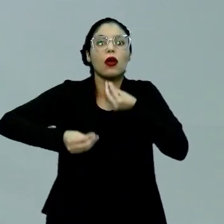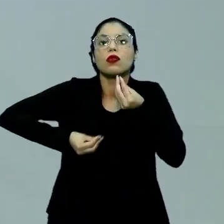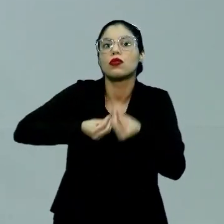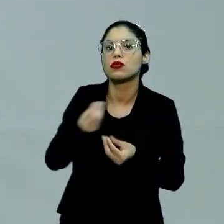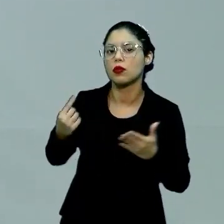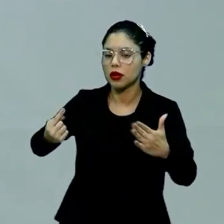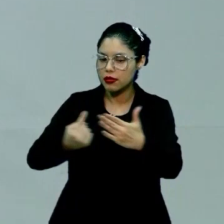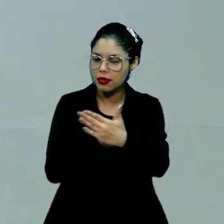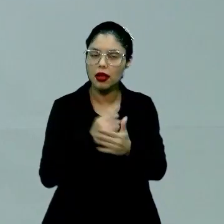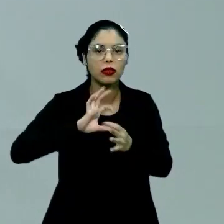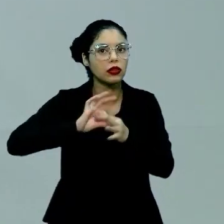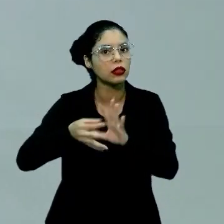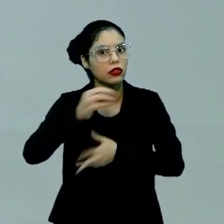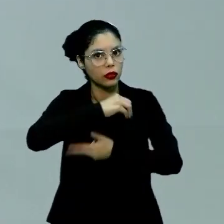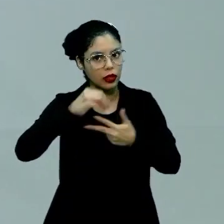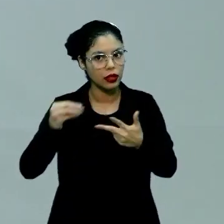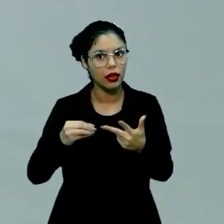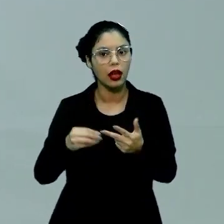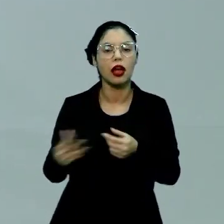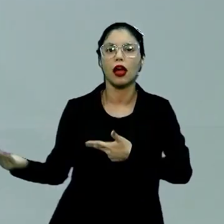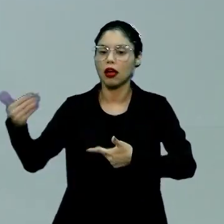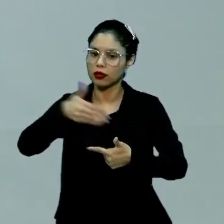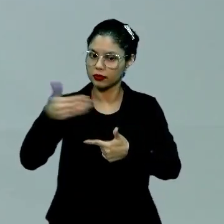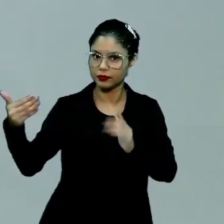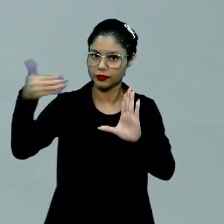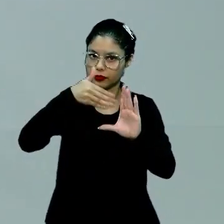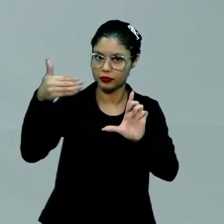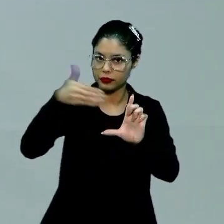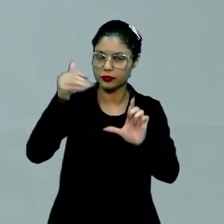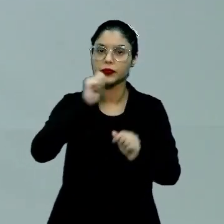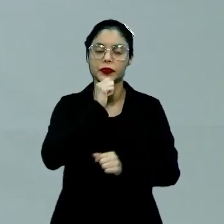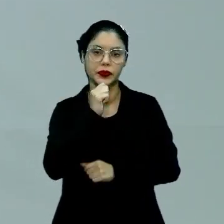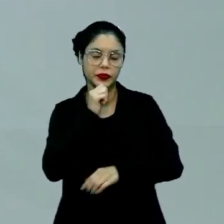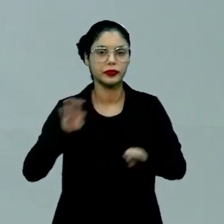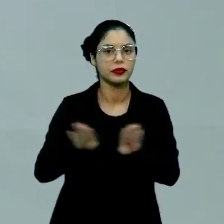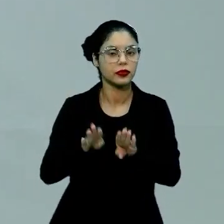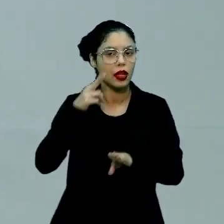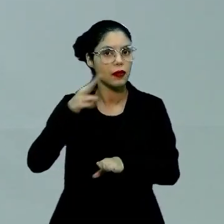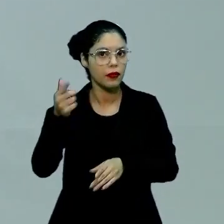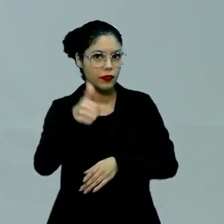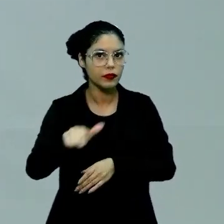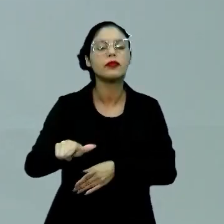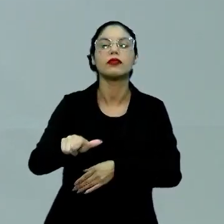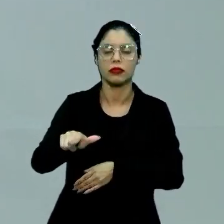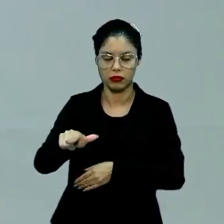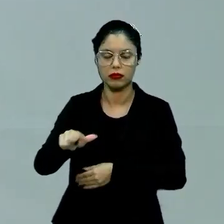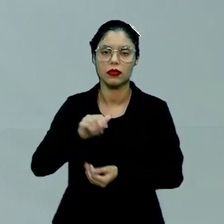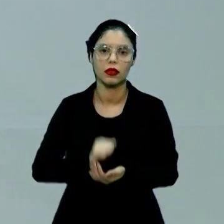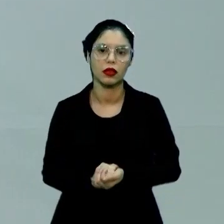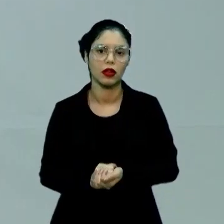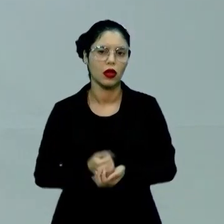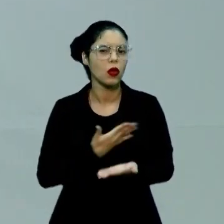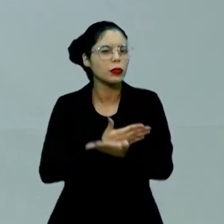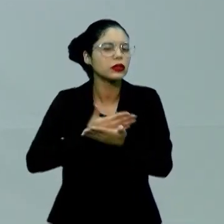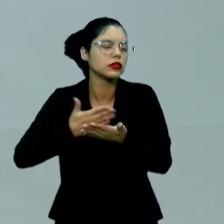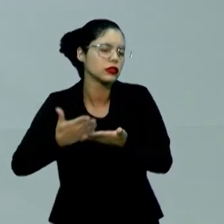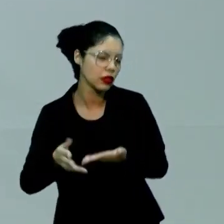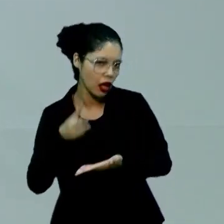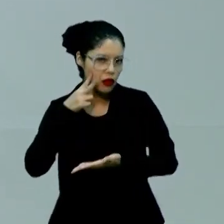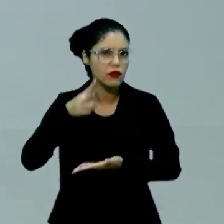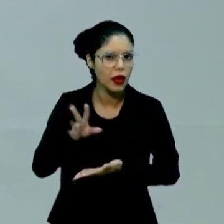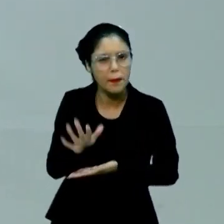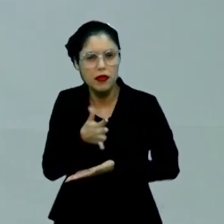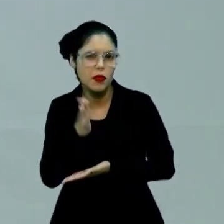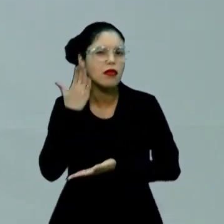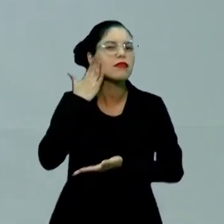se insere no contexto do Enem, se você não lembra, acessa a plataforma, revê as aulas anteriores, que é para fazer esse gatilho inicial, né? Para ter esse gancho